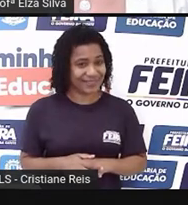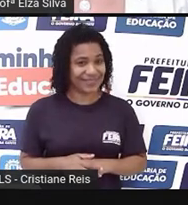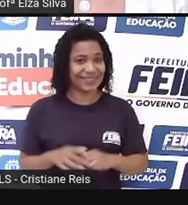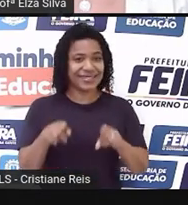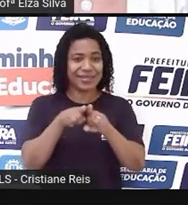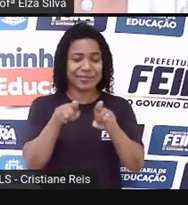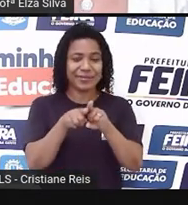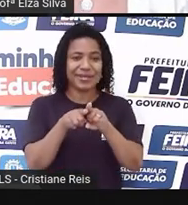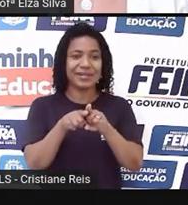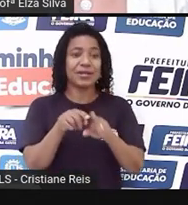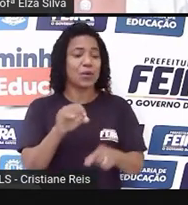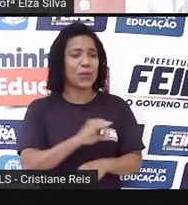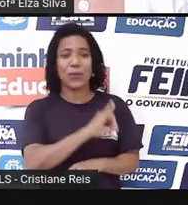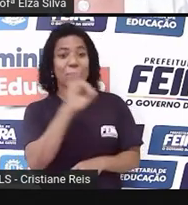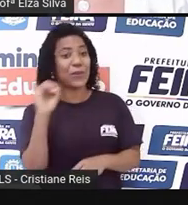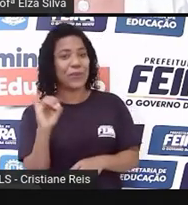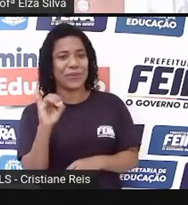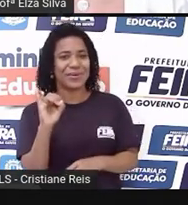Ok? So,